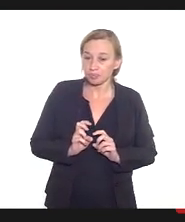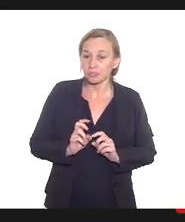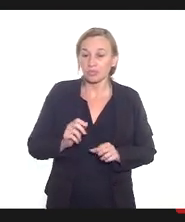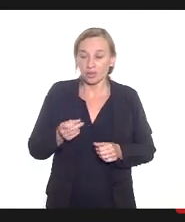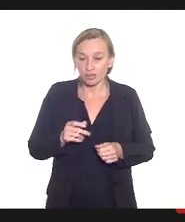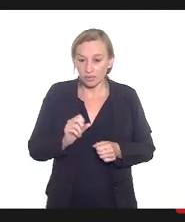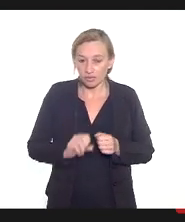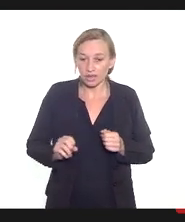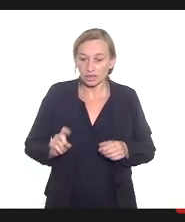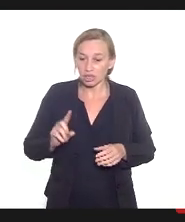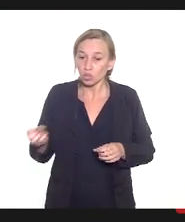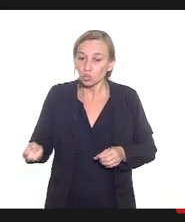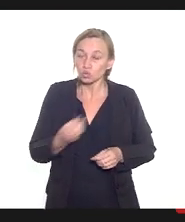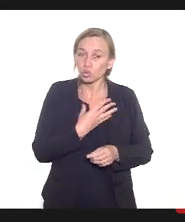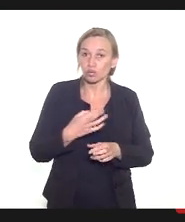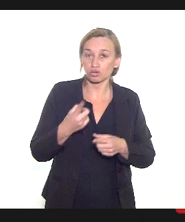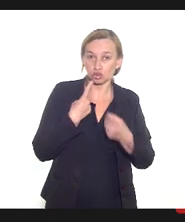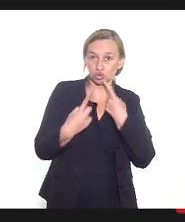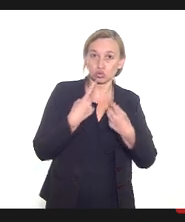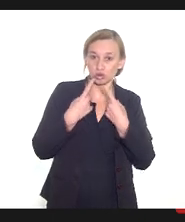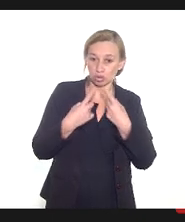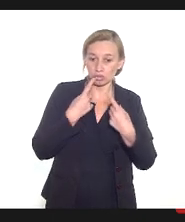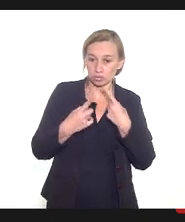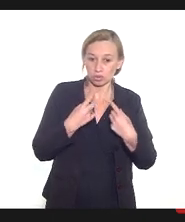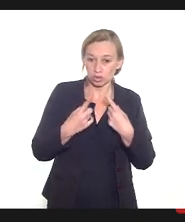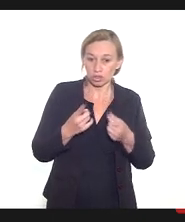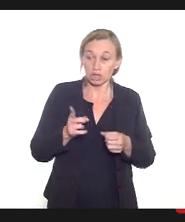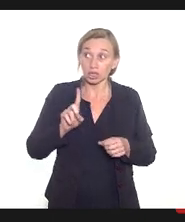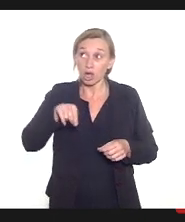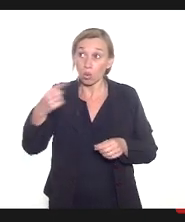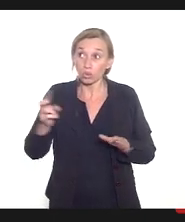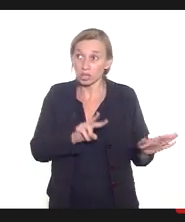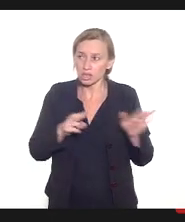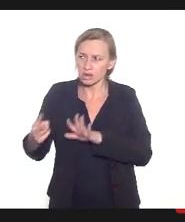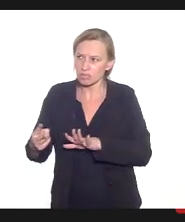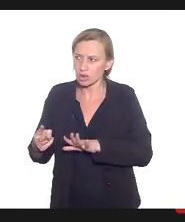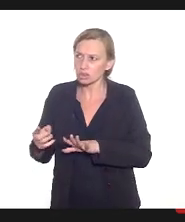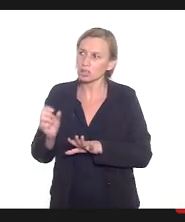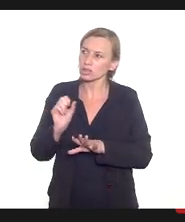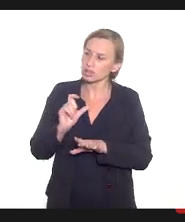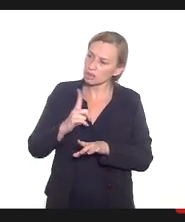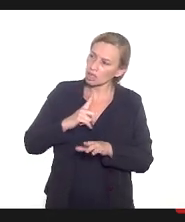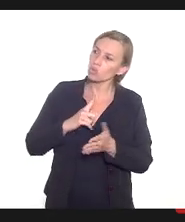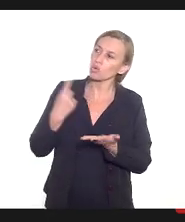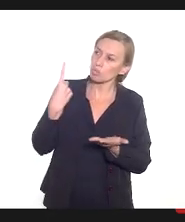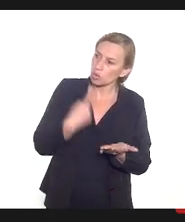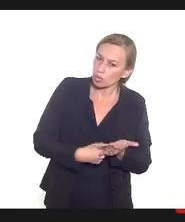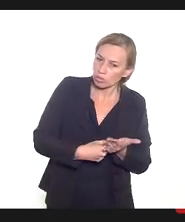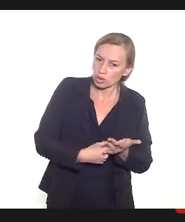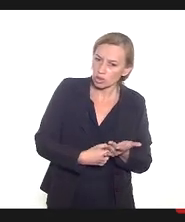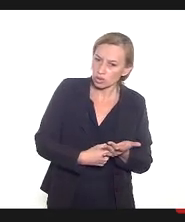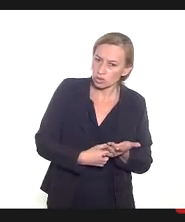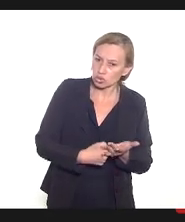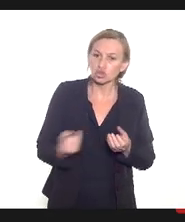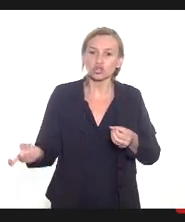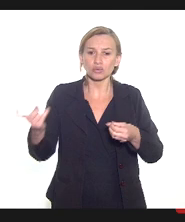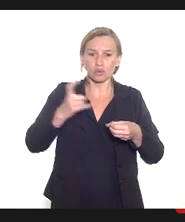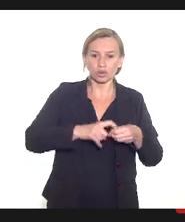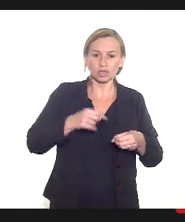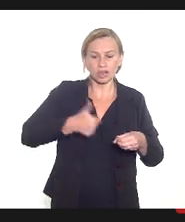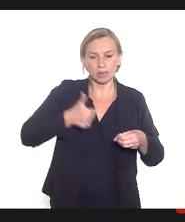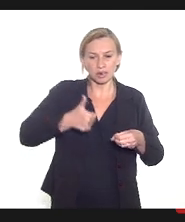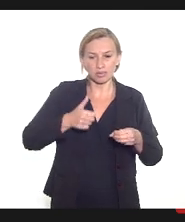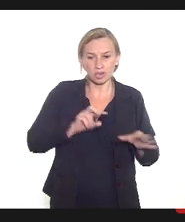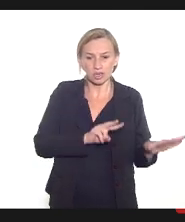fazer esse novo debate se não der para a semana que vem a gente tem esse compromisso de voltar na primeira